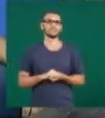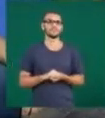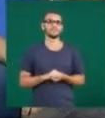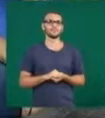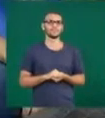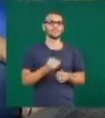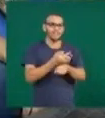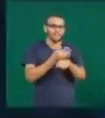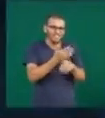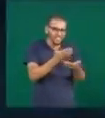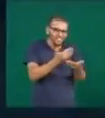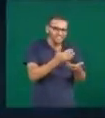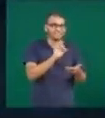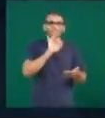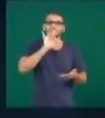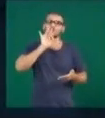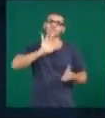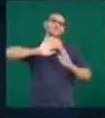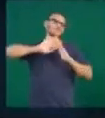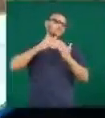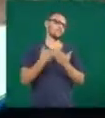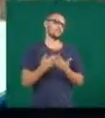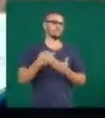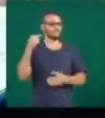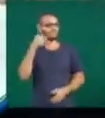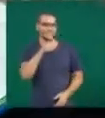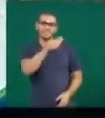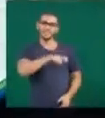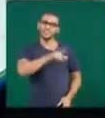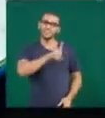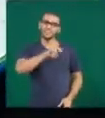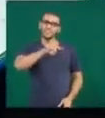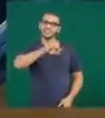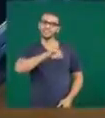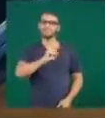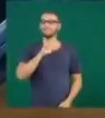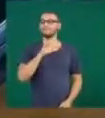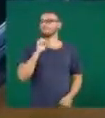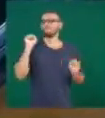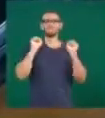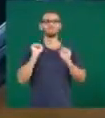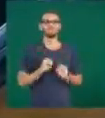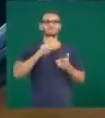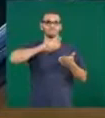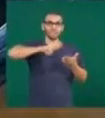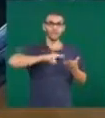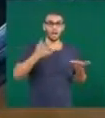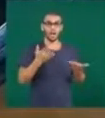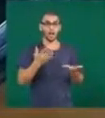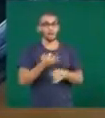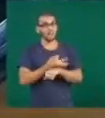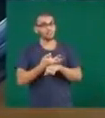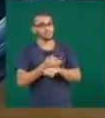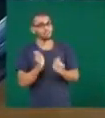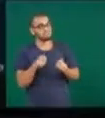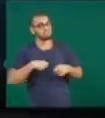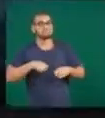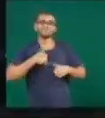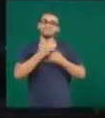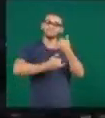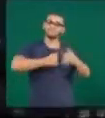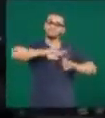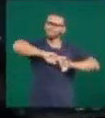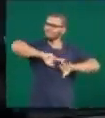Só se for da escola. Dani adora ler. E agora que está de recesso, o que não falta aqui é a opção para se divertir.